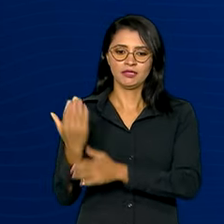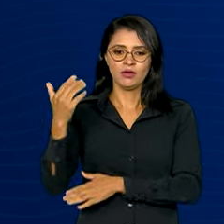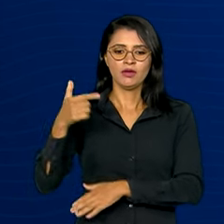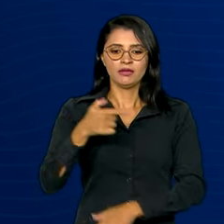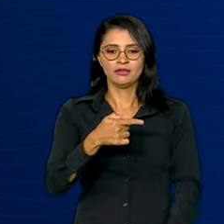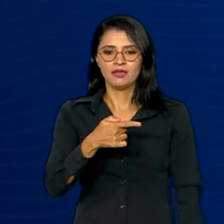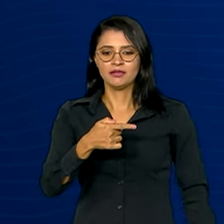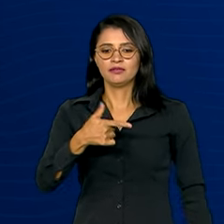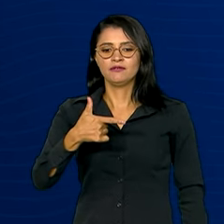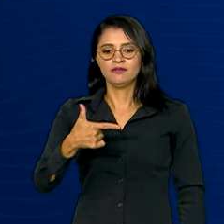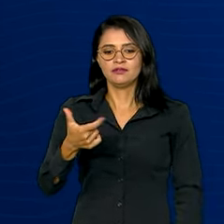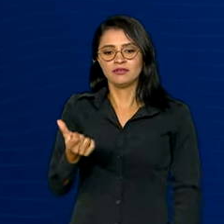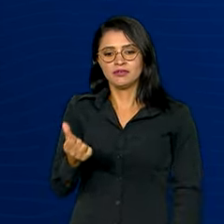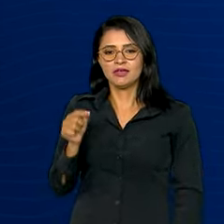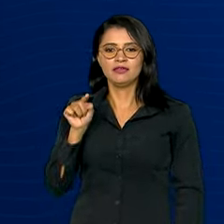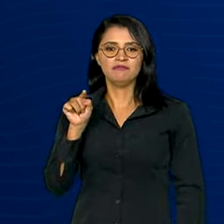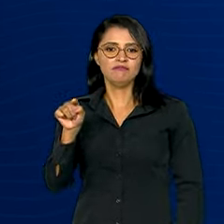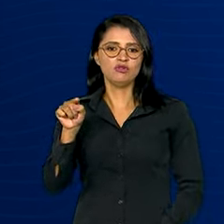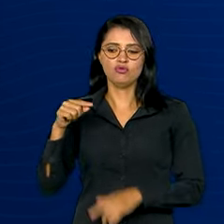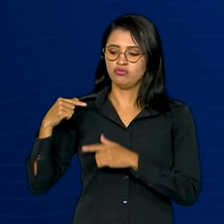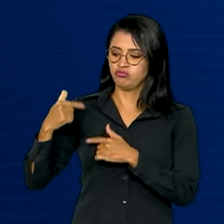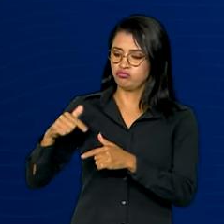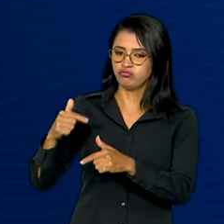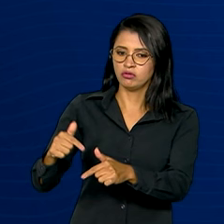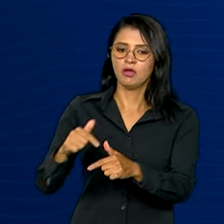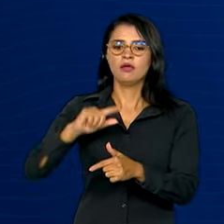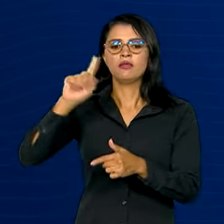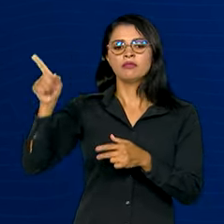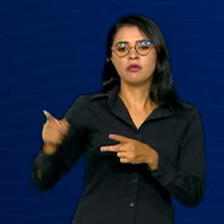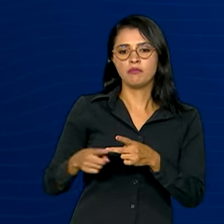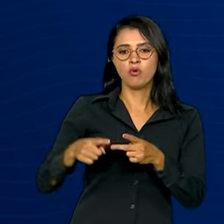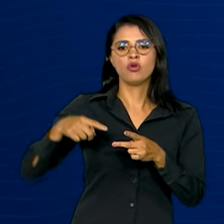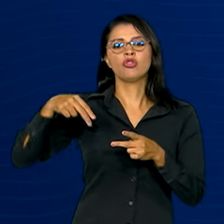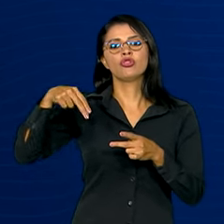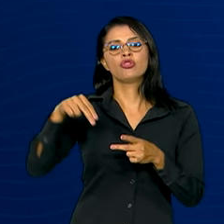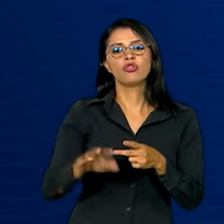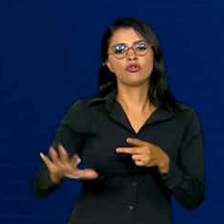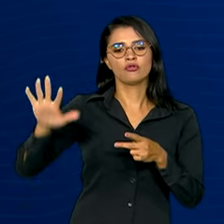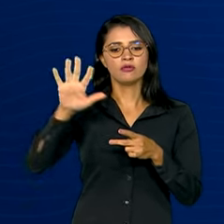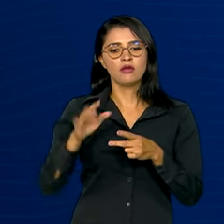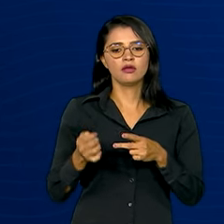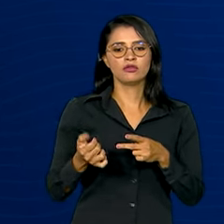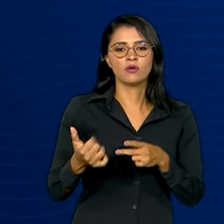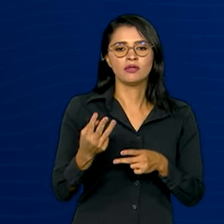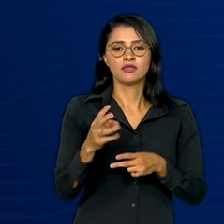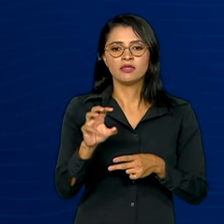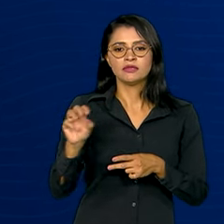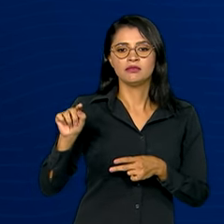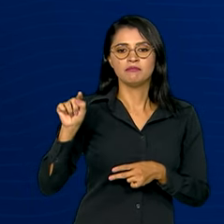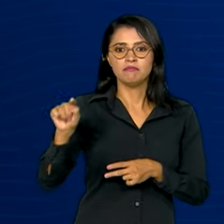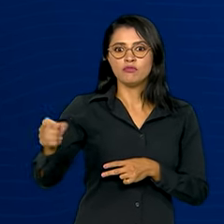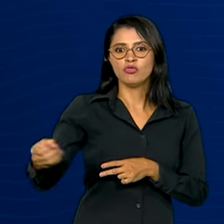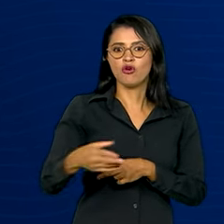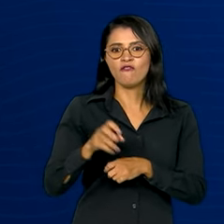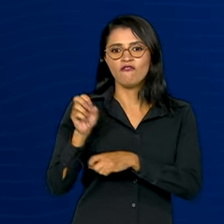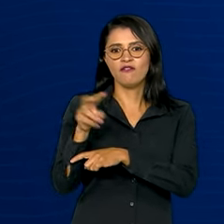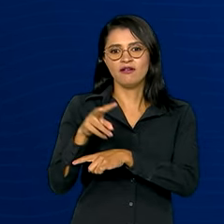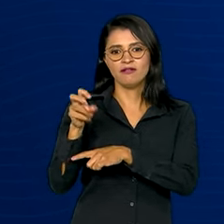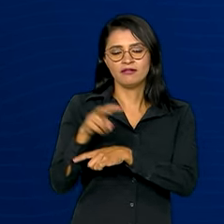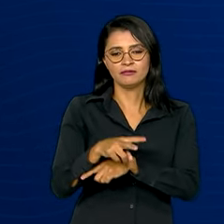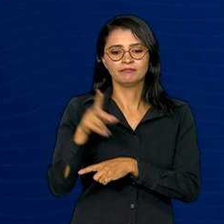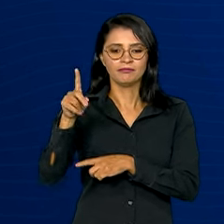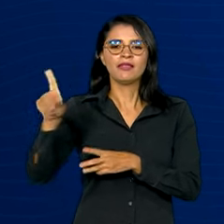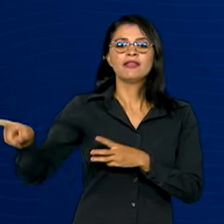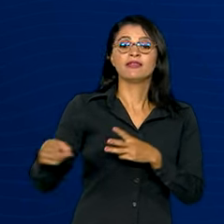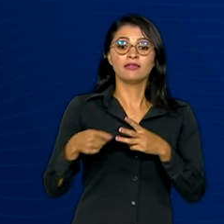726 mil empregos, seguida pelo nordeste com quase 300 mil novas vagas. Na